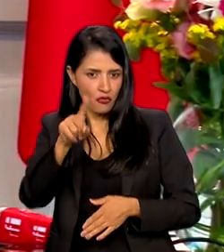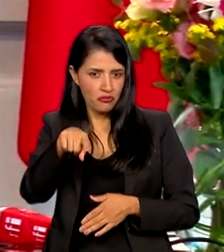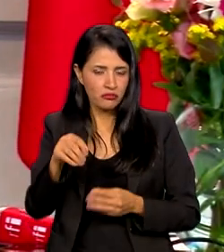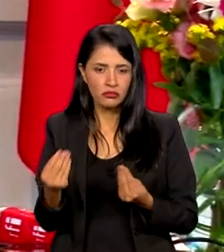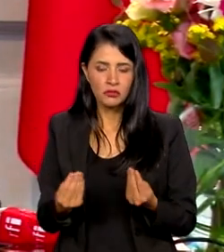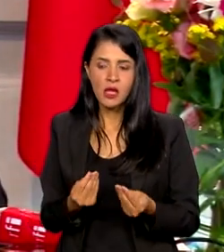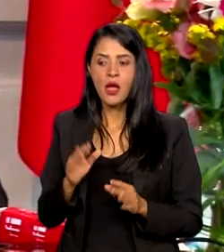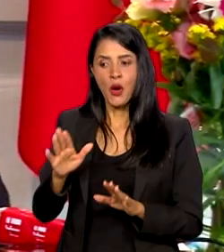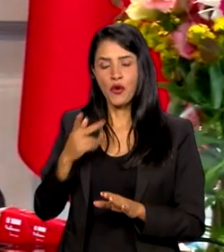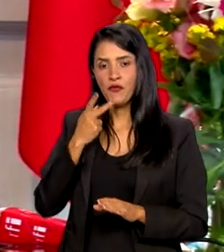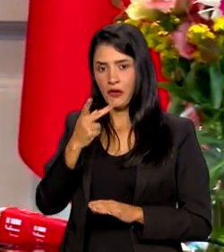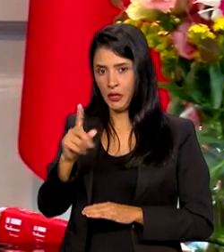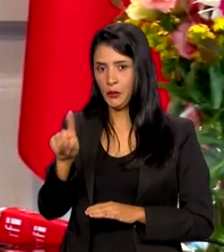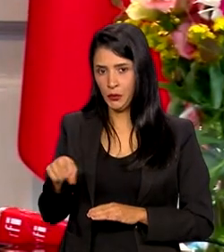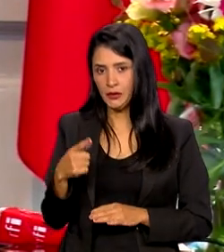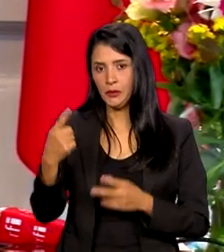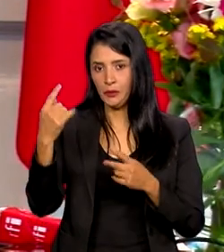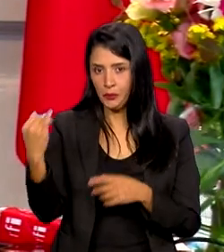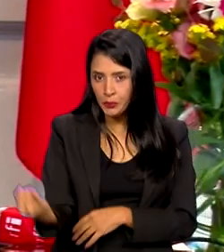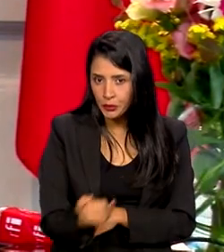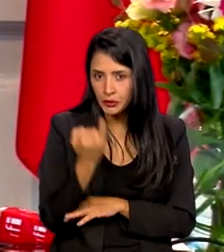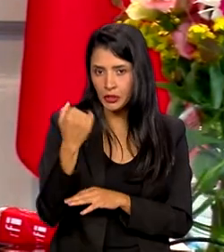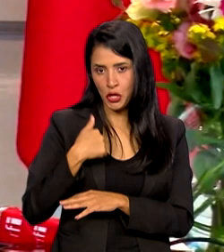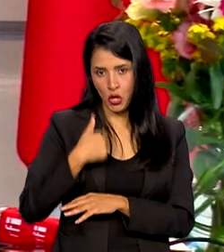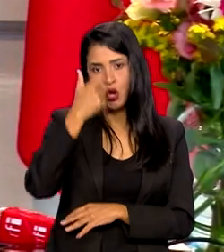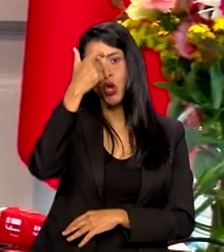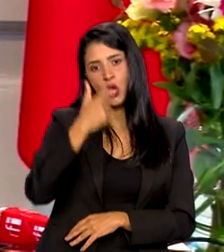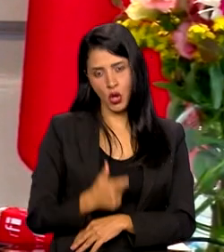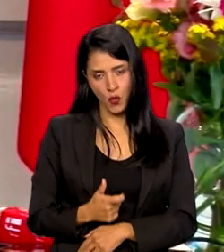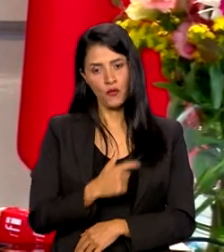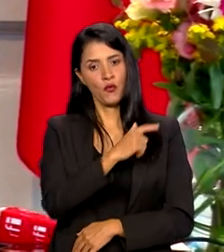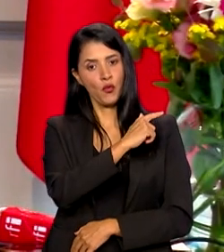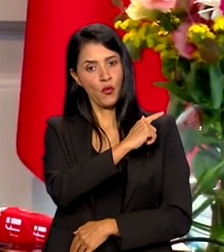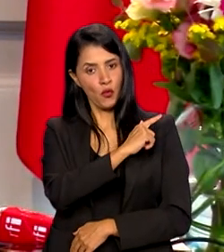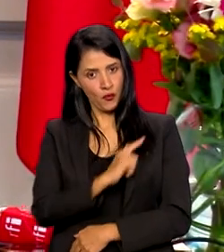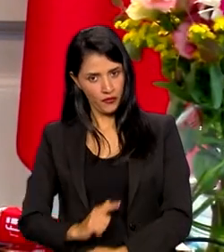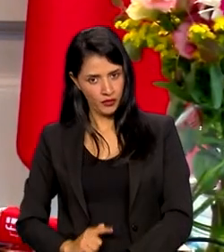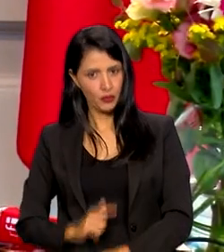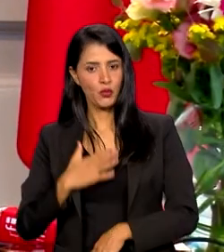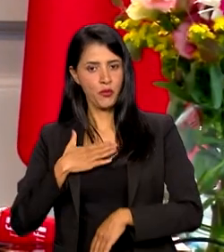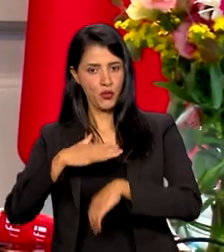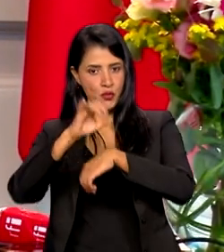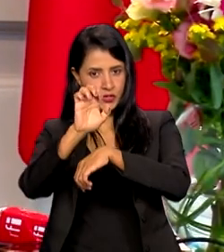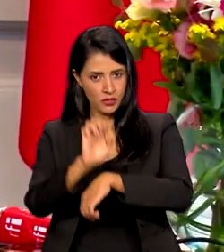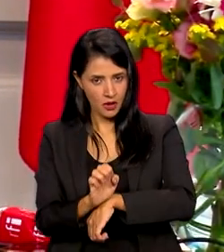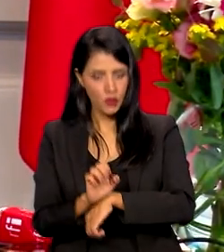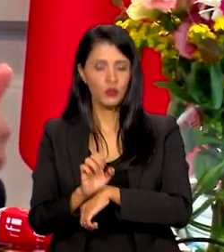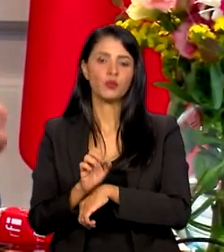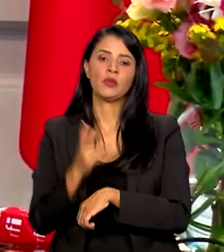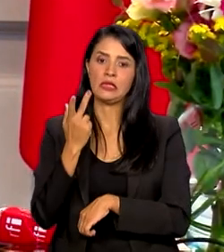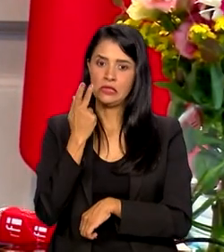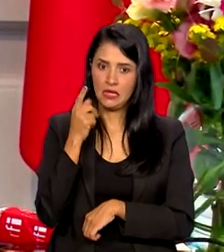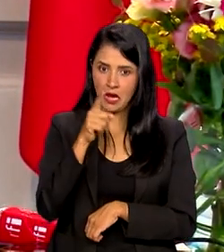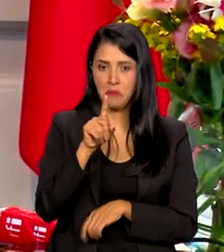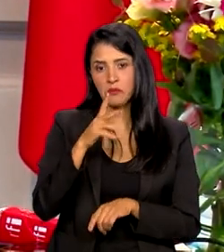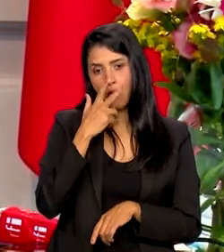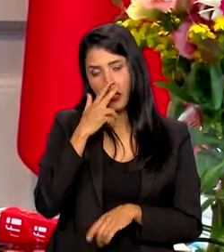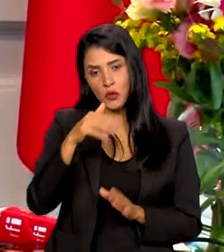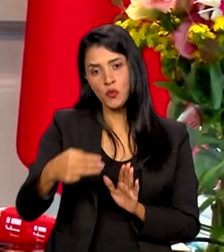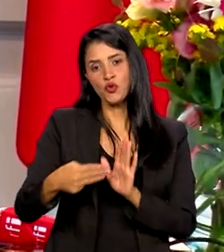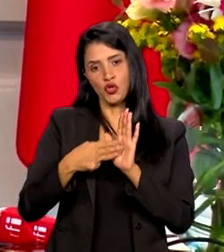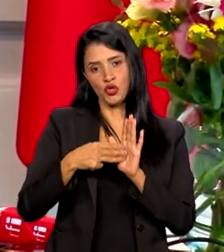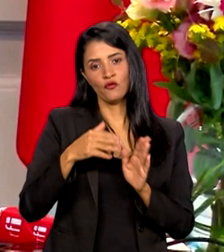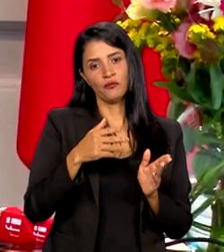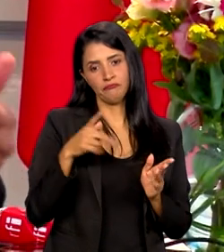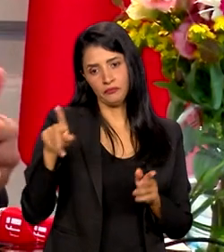importante. Eu fui governador do meu estado durante oito anos, no Ceará. Esse foi um dos motivos que talvez o presidente me convidou para